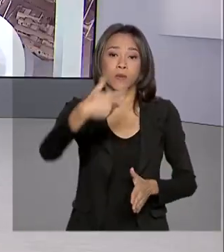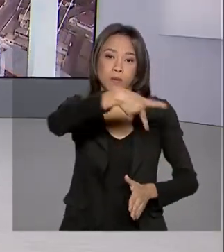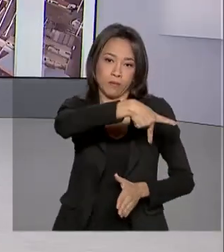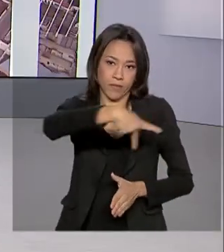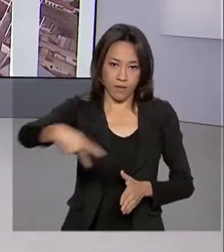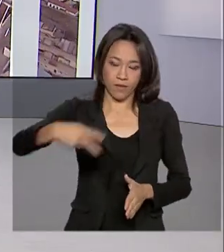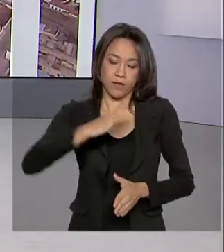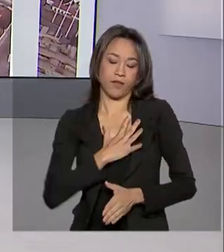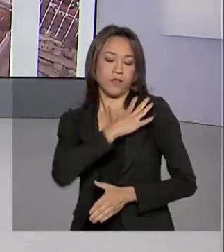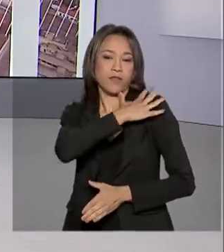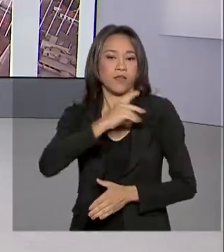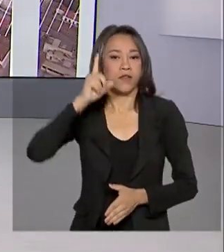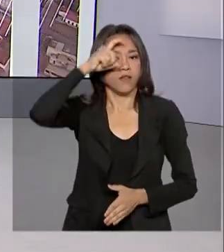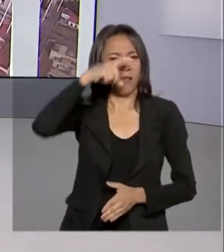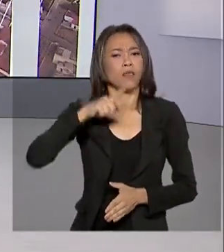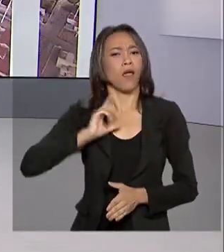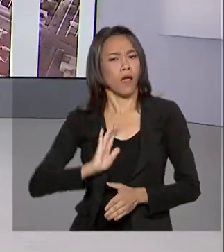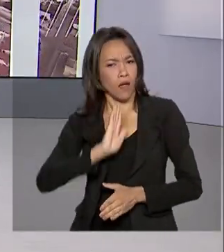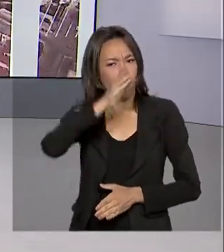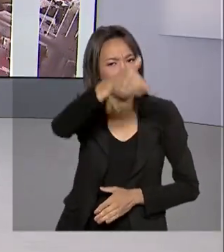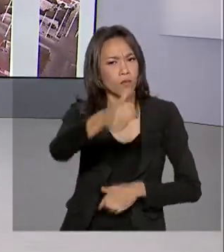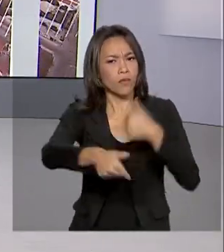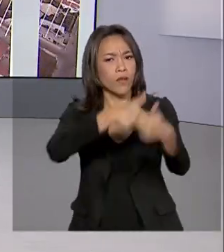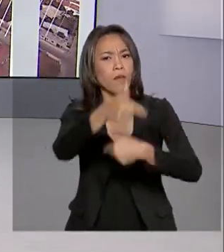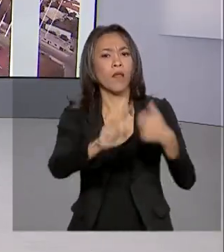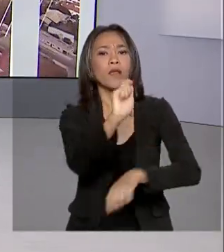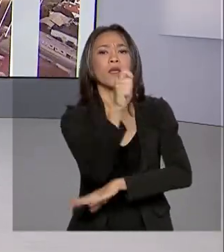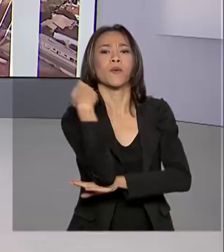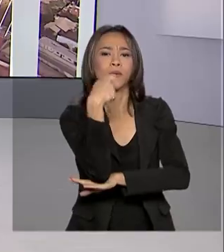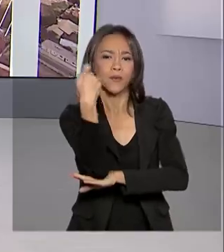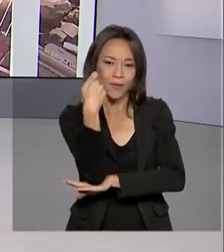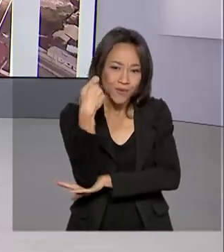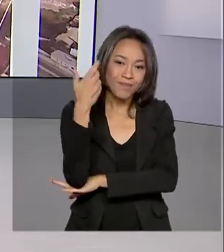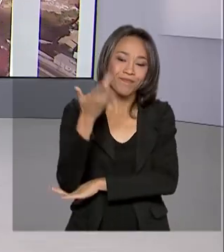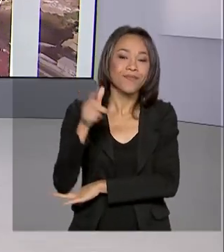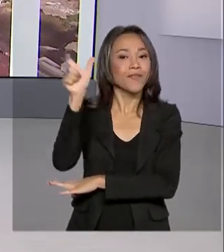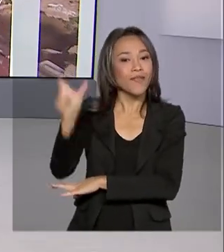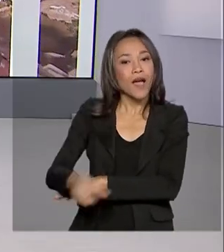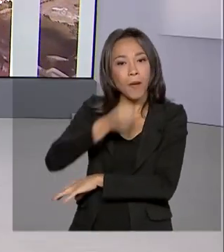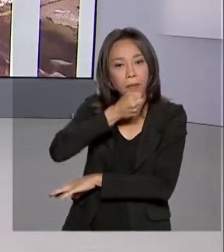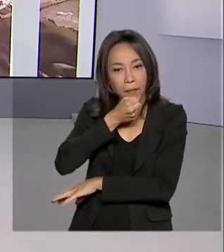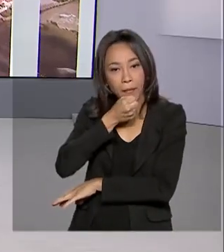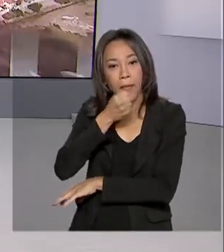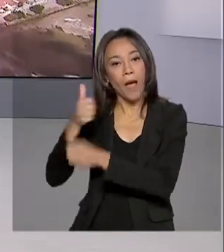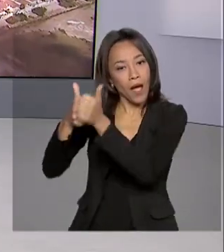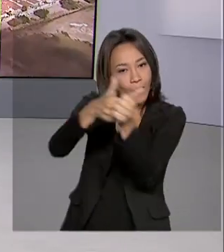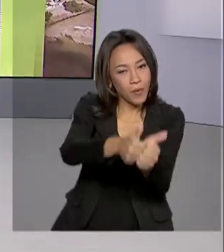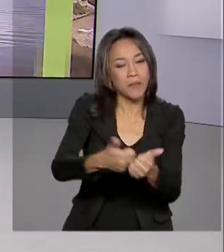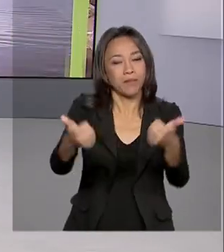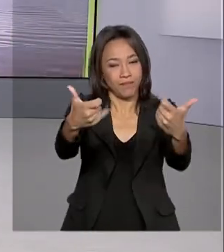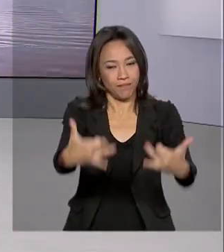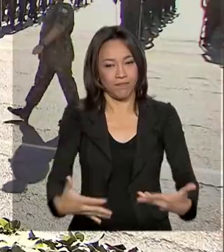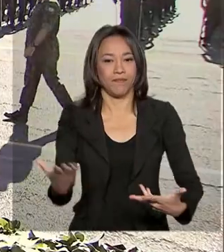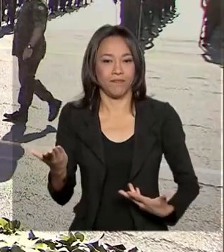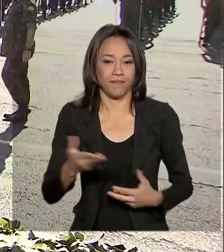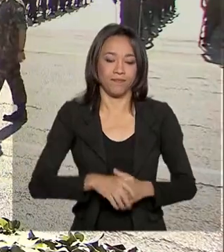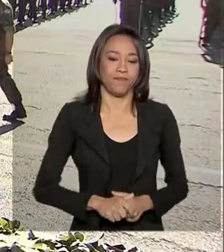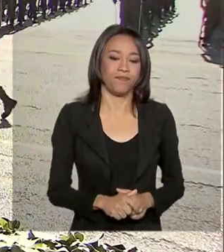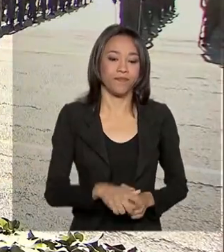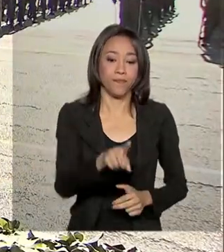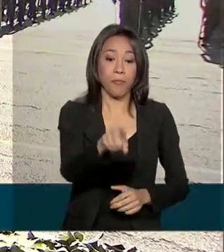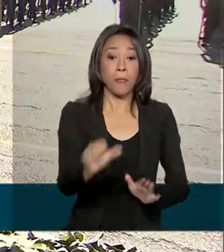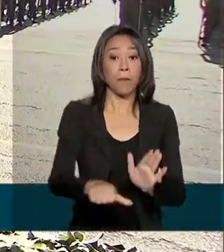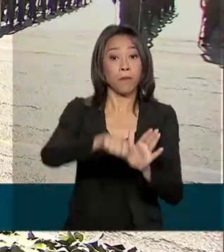cumpre a agenda hoje no Rio Grande do Sul. A repórter Márcia Fernandes acompanha e conta pra gente. No primeiro